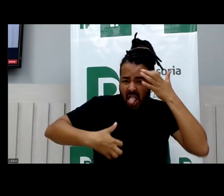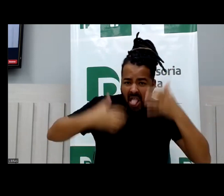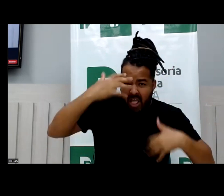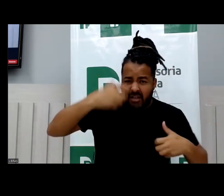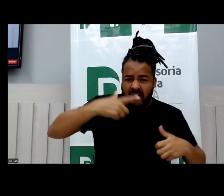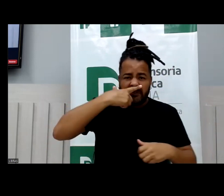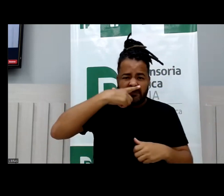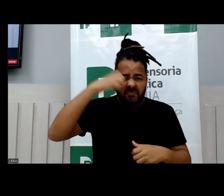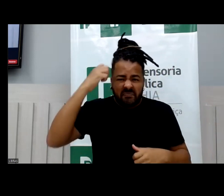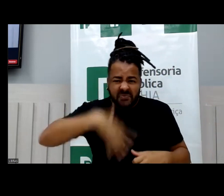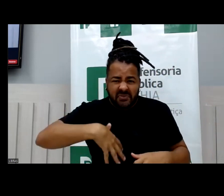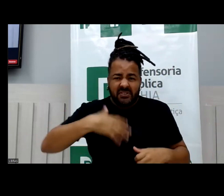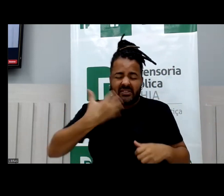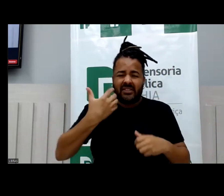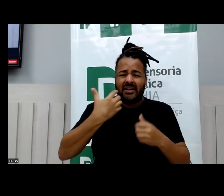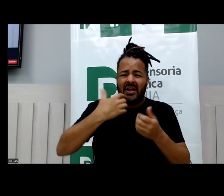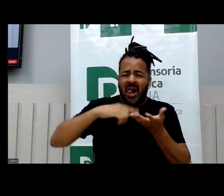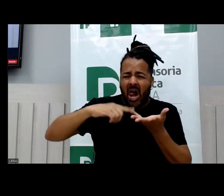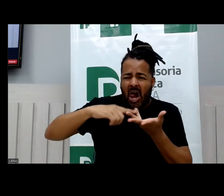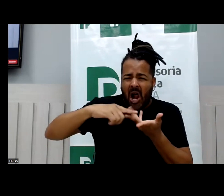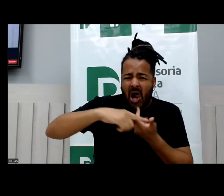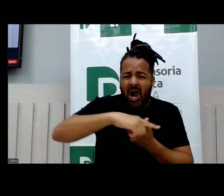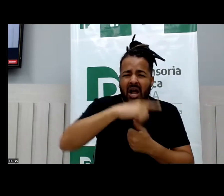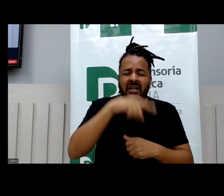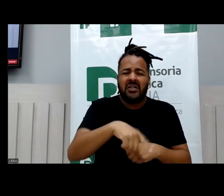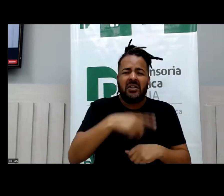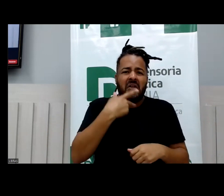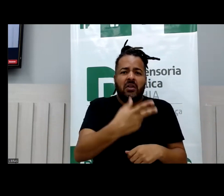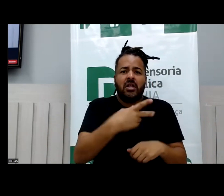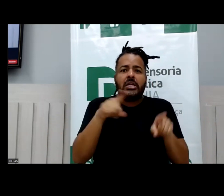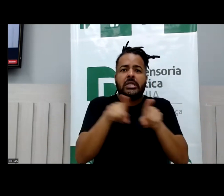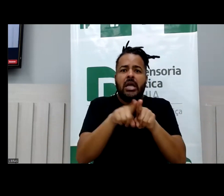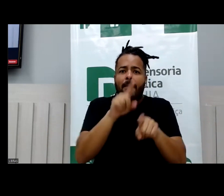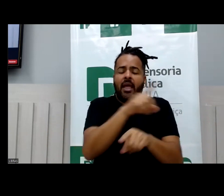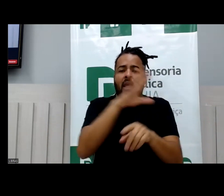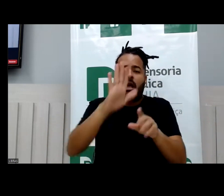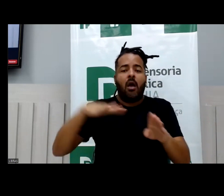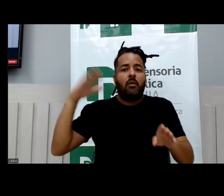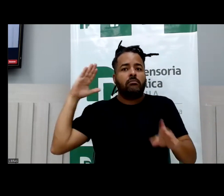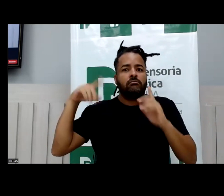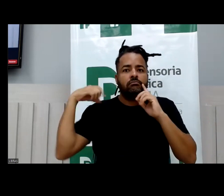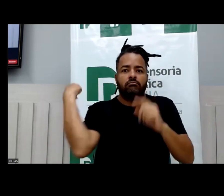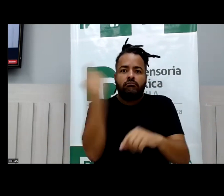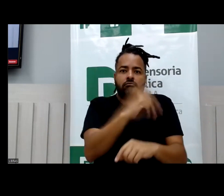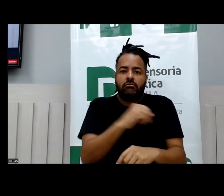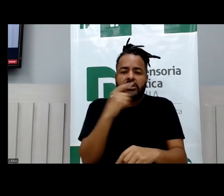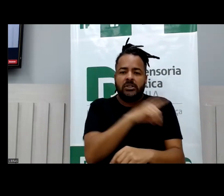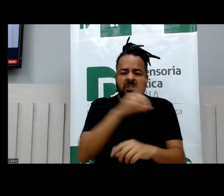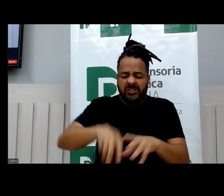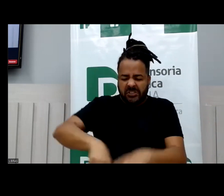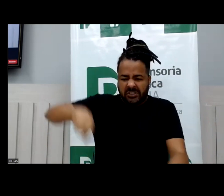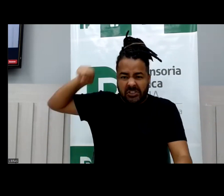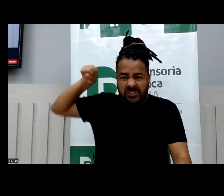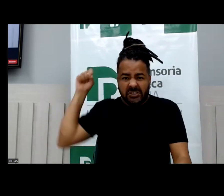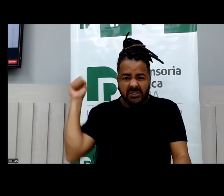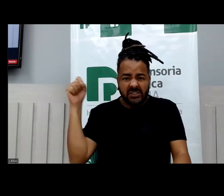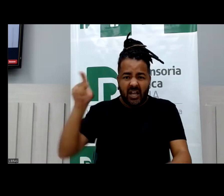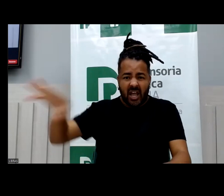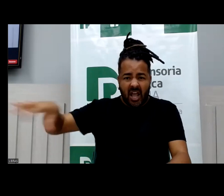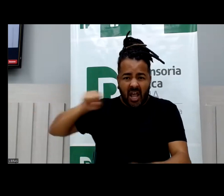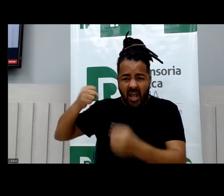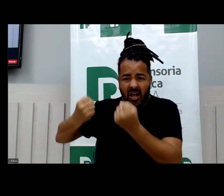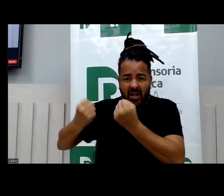fedida, vários impropérios, vários xingamentos, e bateu nela aí no motorista. E foi no carro e pegou uma bengala e voltou para bater de bengala.